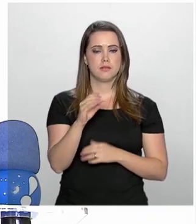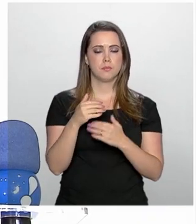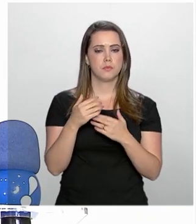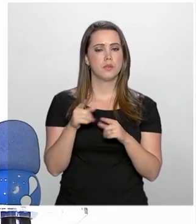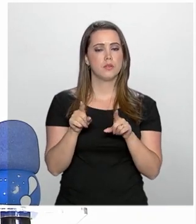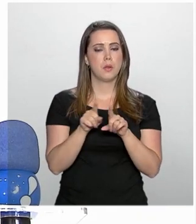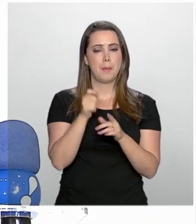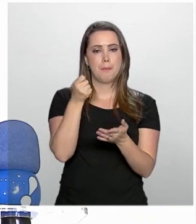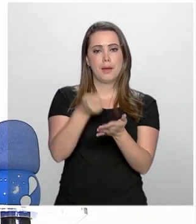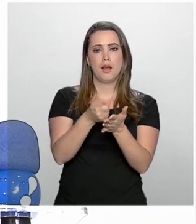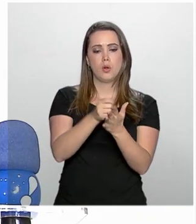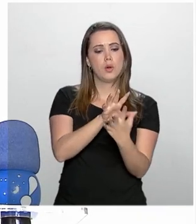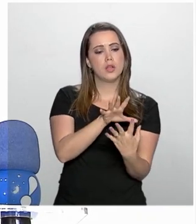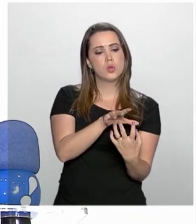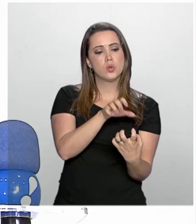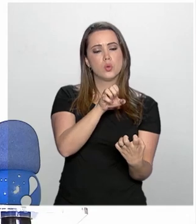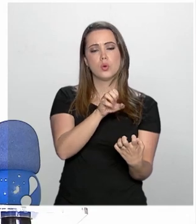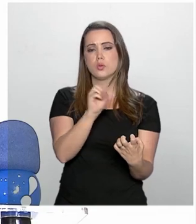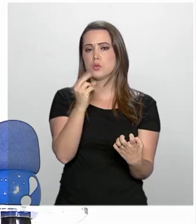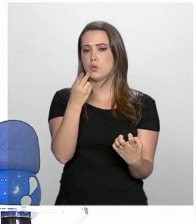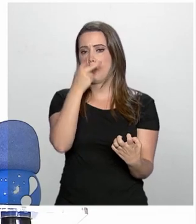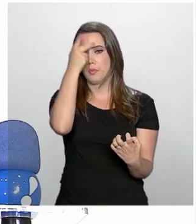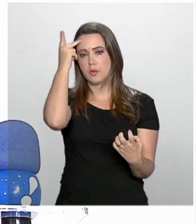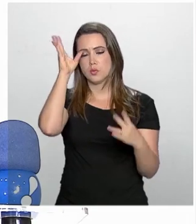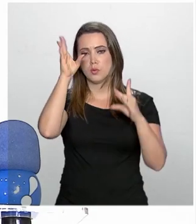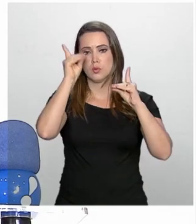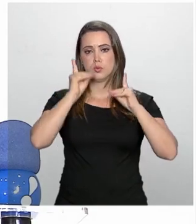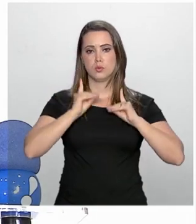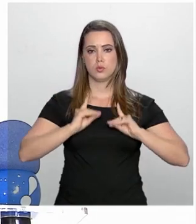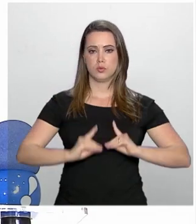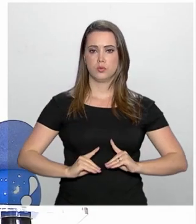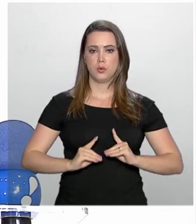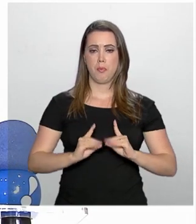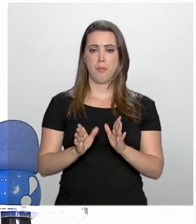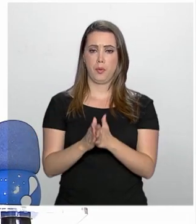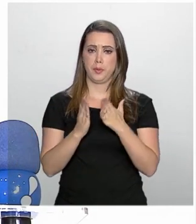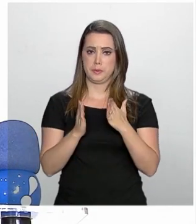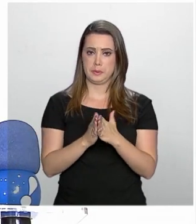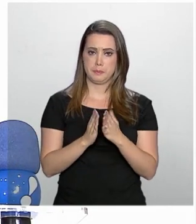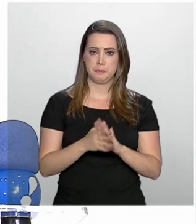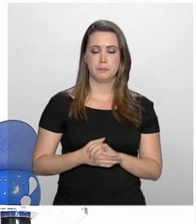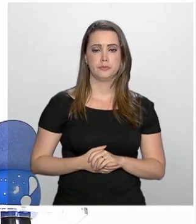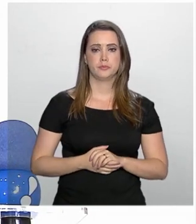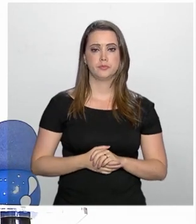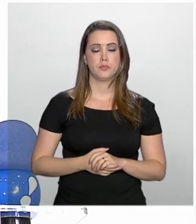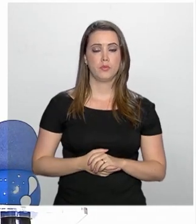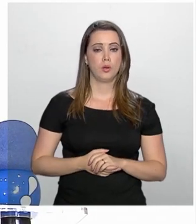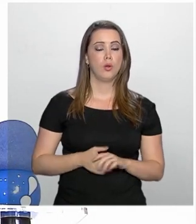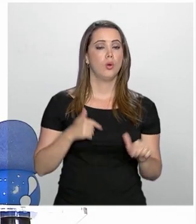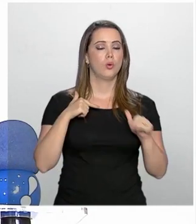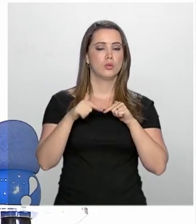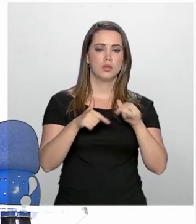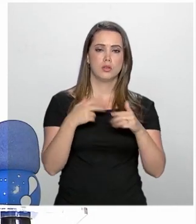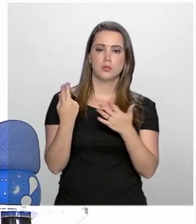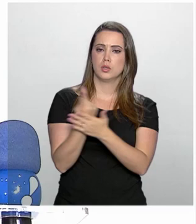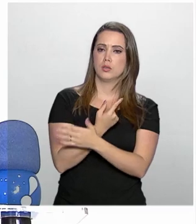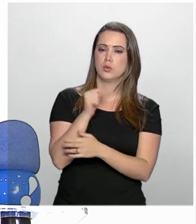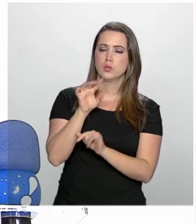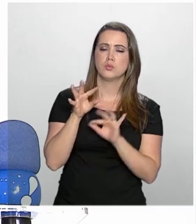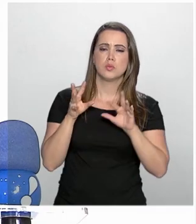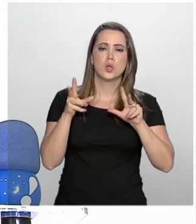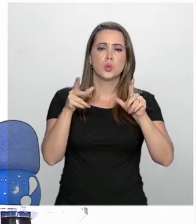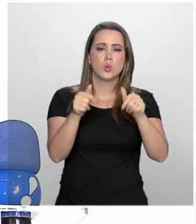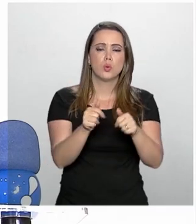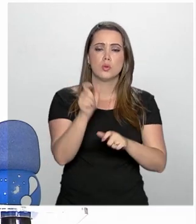Pago a Idosos e Pessoas com Deficiência de Baixa Renda. A medida valerá para